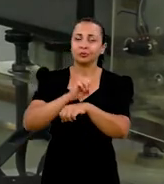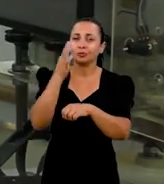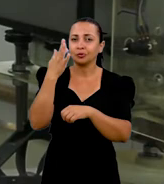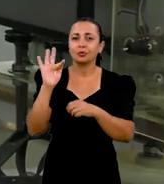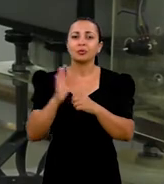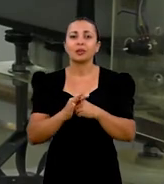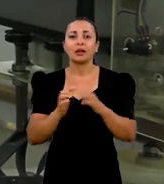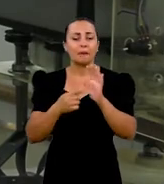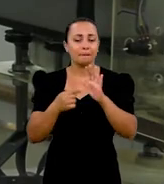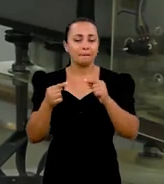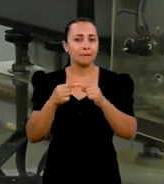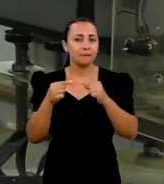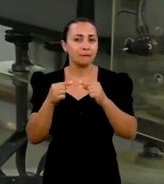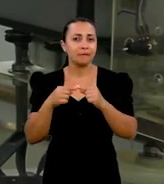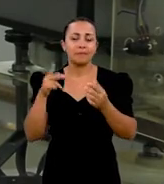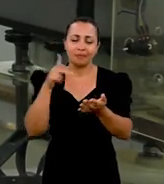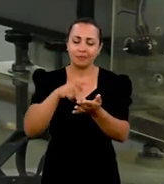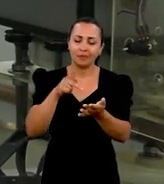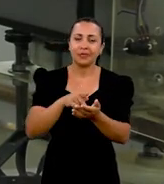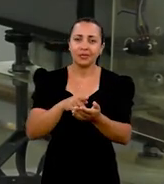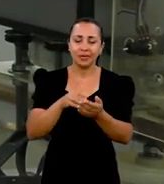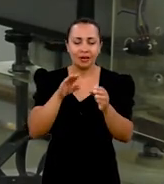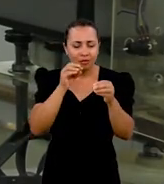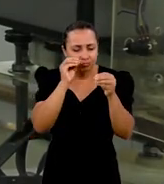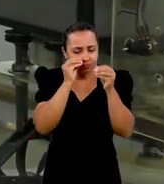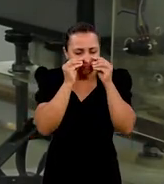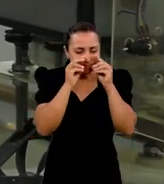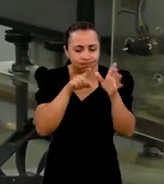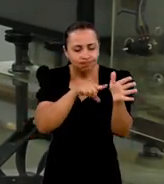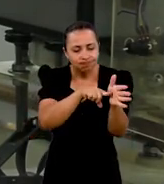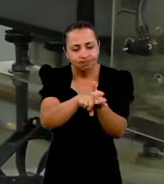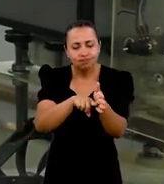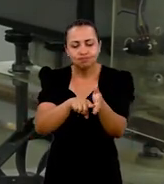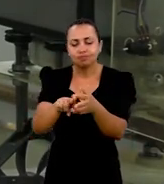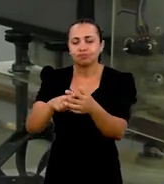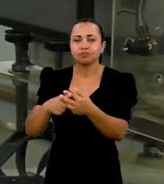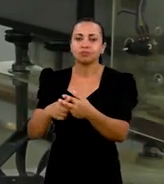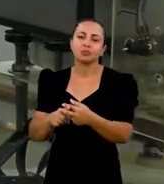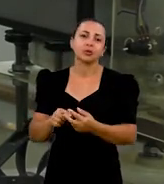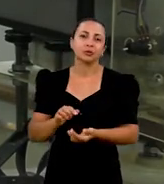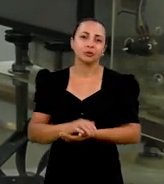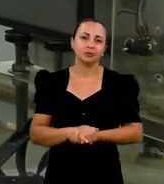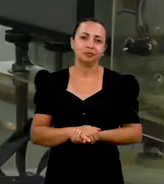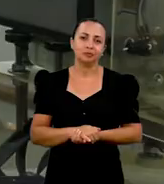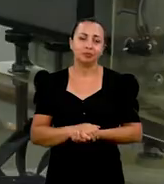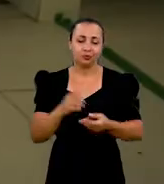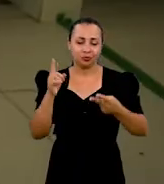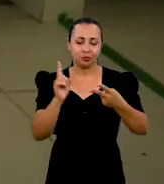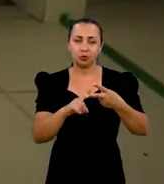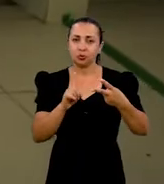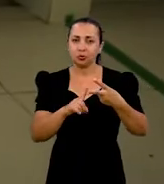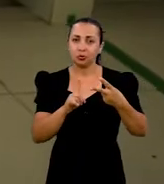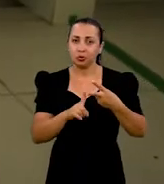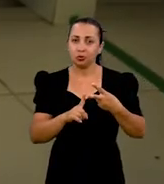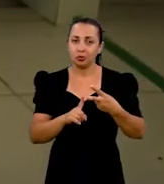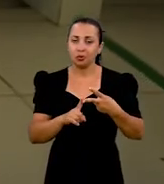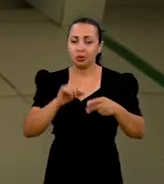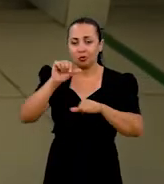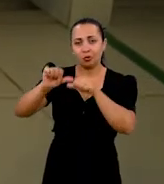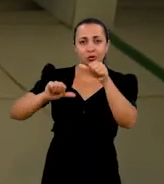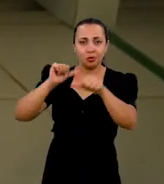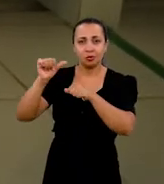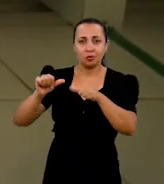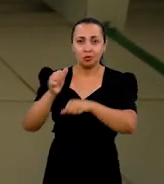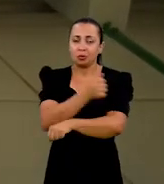a aplicação real de um processo para monitoramento, quantificação e produção do hidrogênio verde. O segundo protótipo